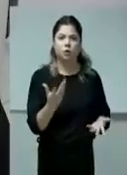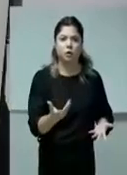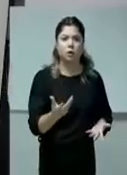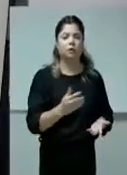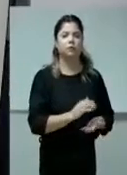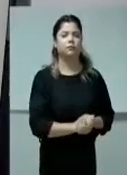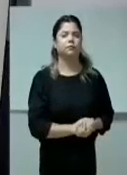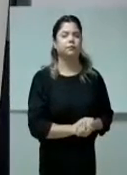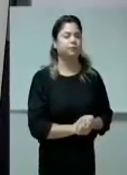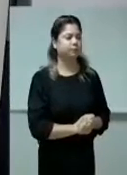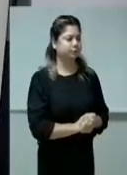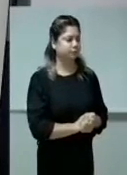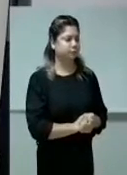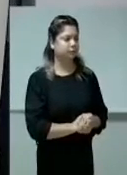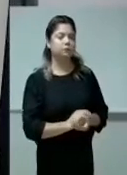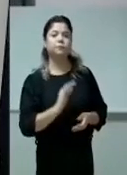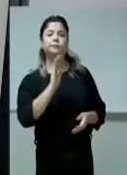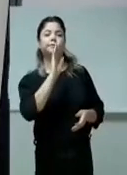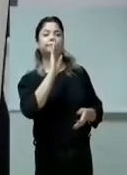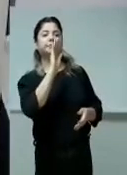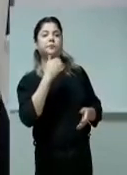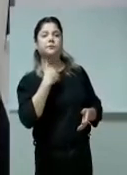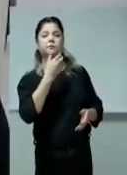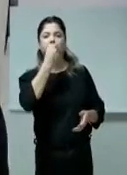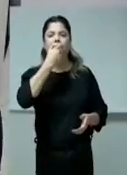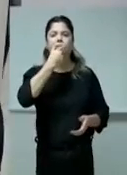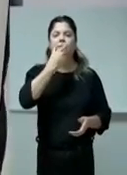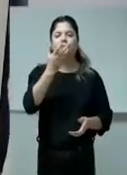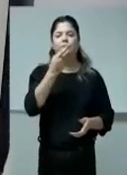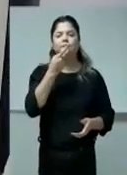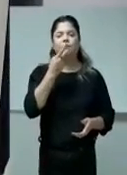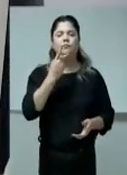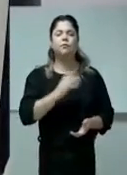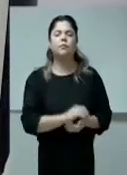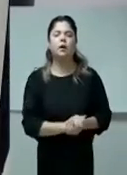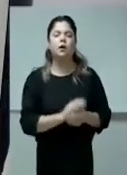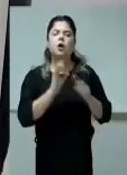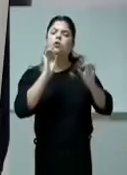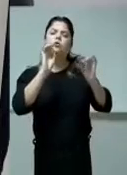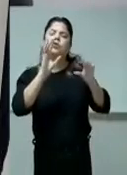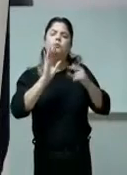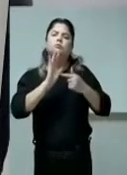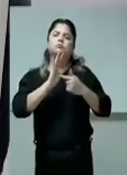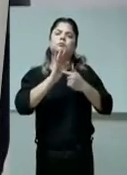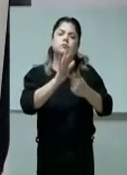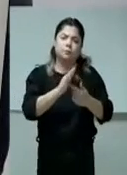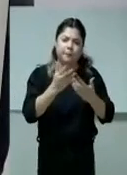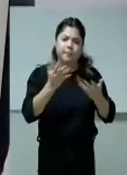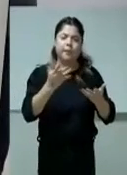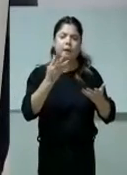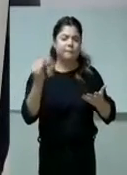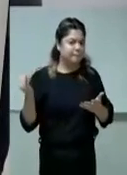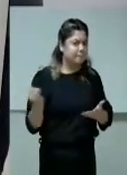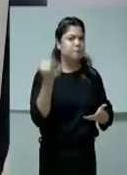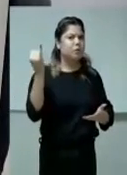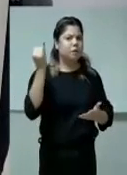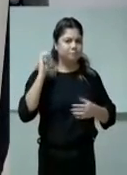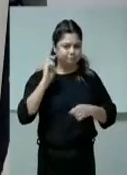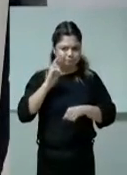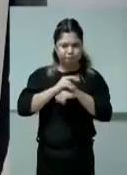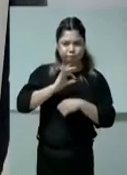uma idade. Ainda tenho dois minutos e 31 segundos. Só destacar a importância que essa guarda teve